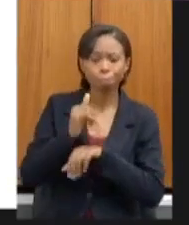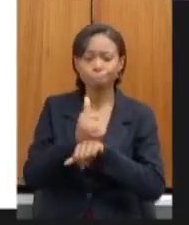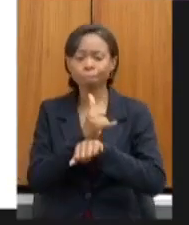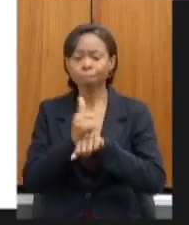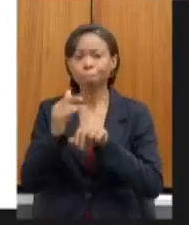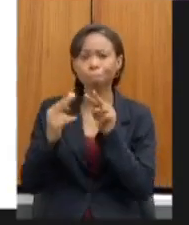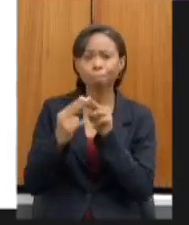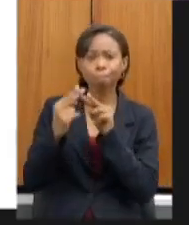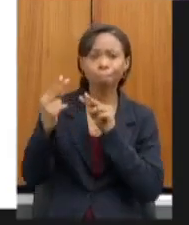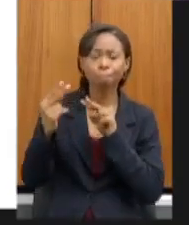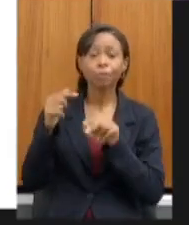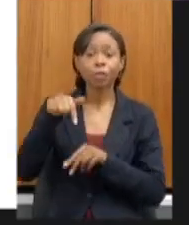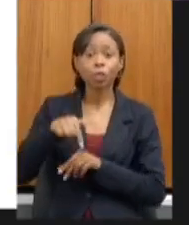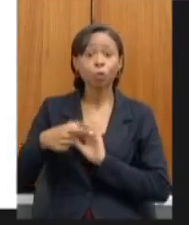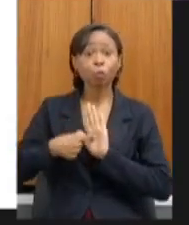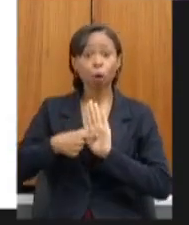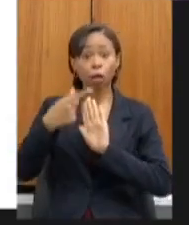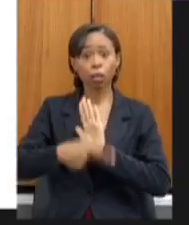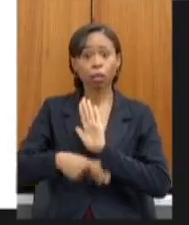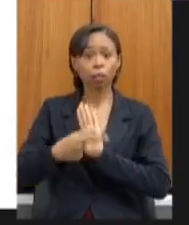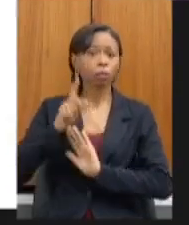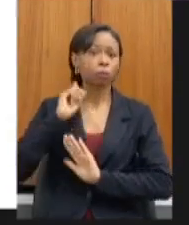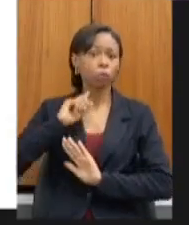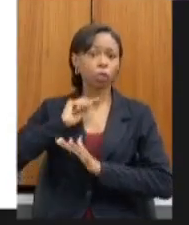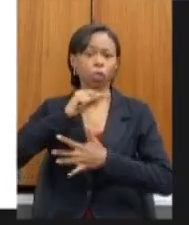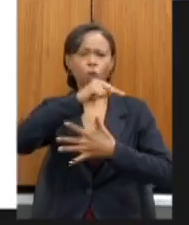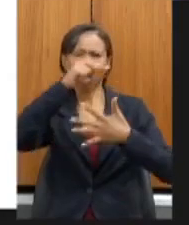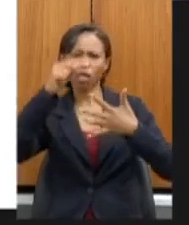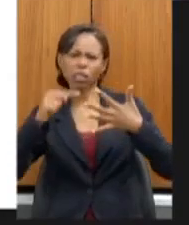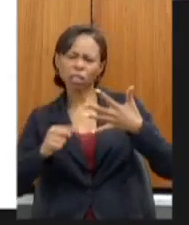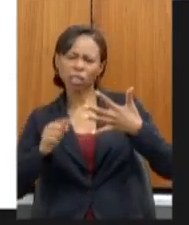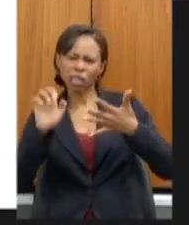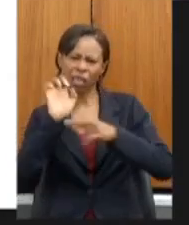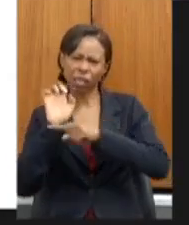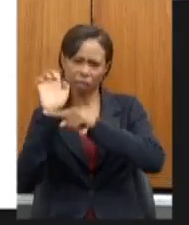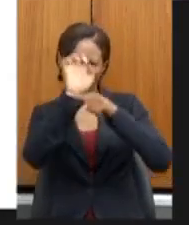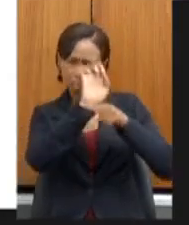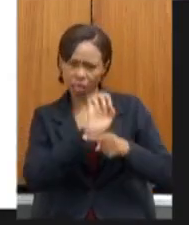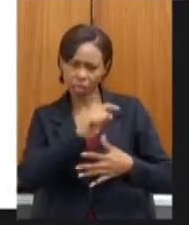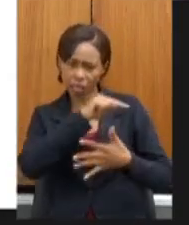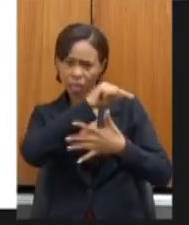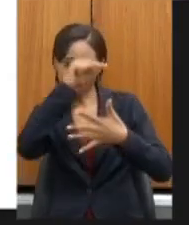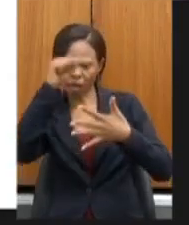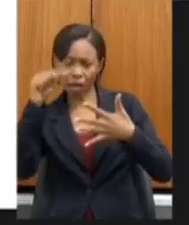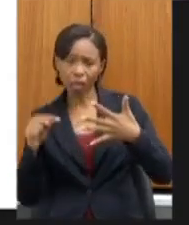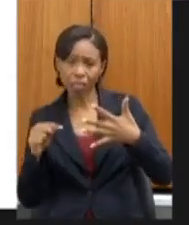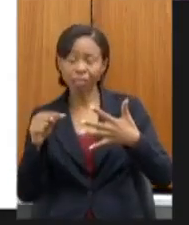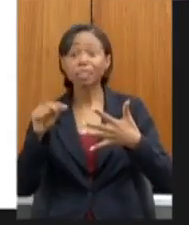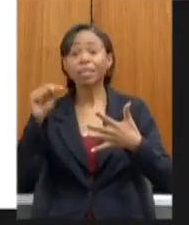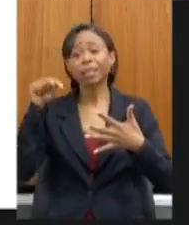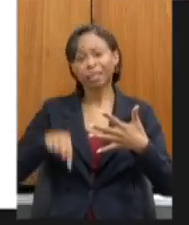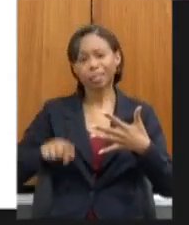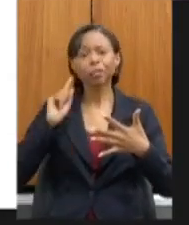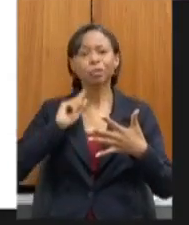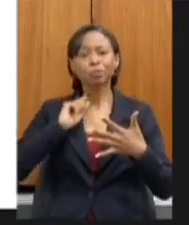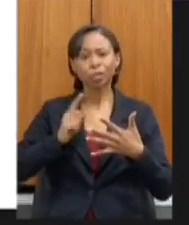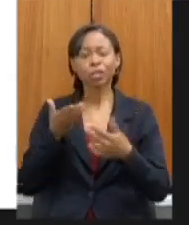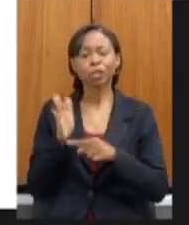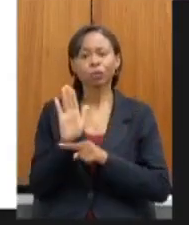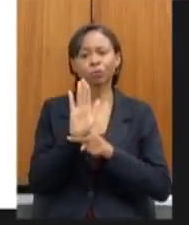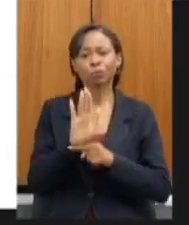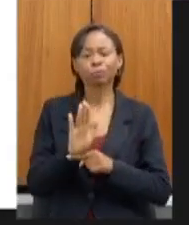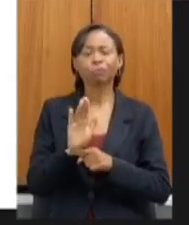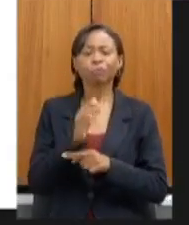remota e cita Minas Gerais com o mundo e cinco estados que realizam o financiamento da internet dos alunos a gente precisa